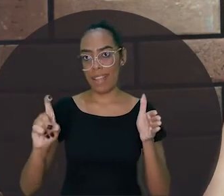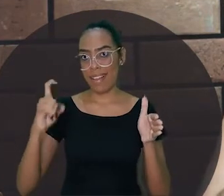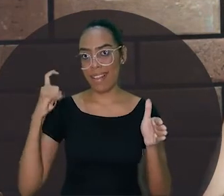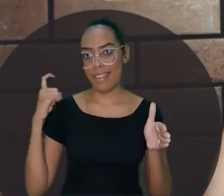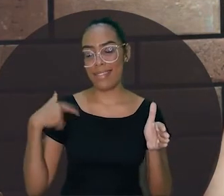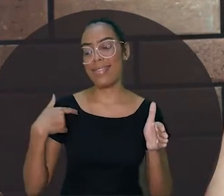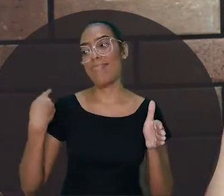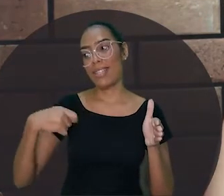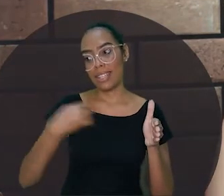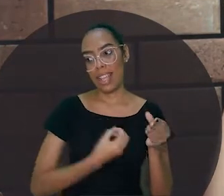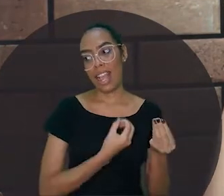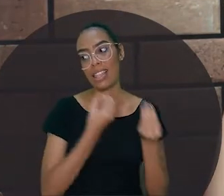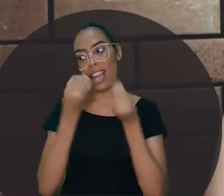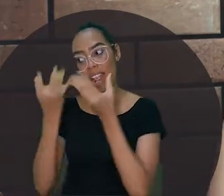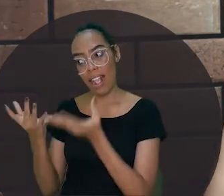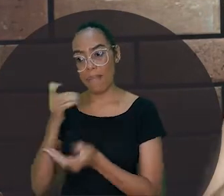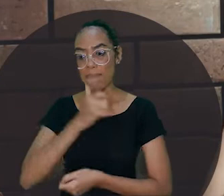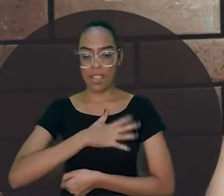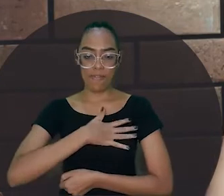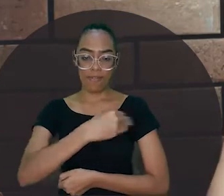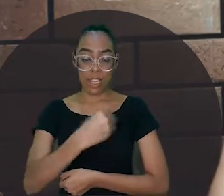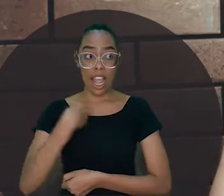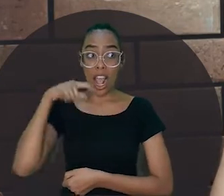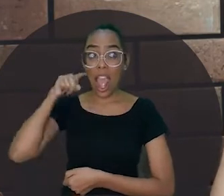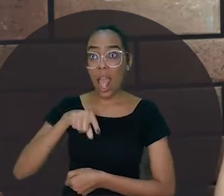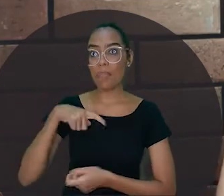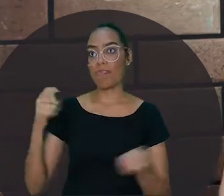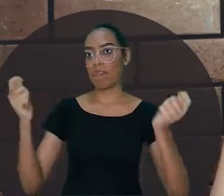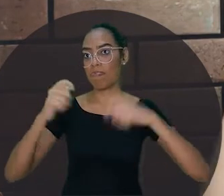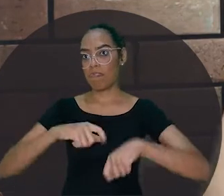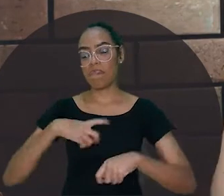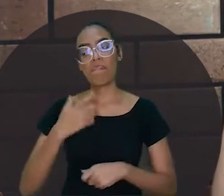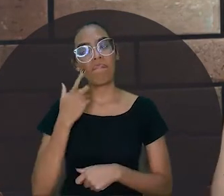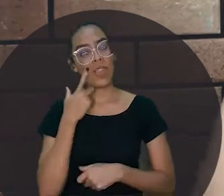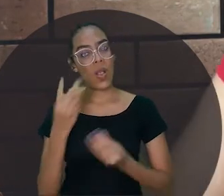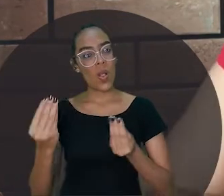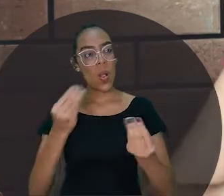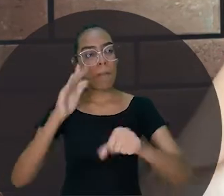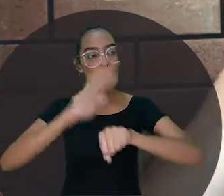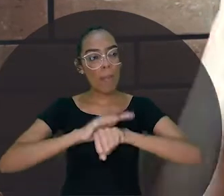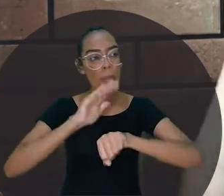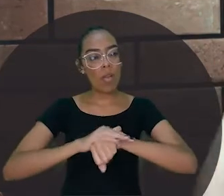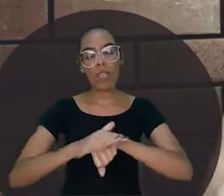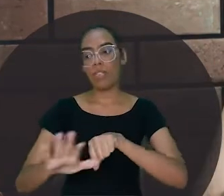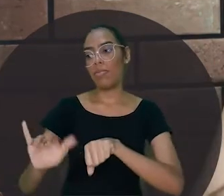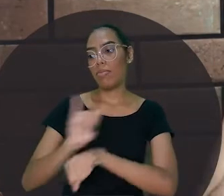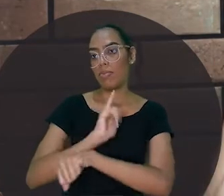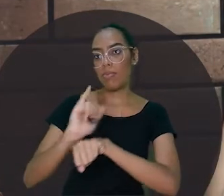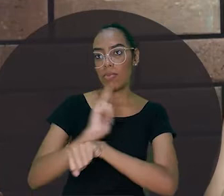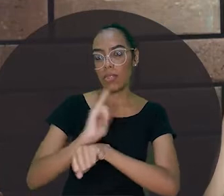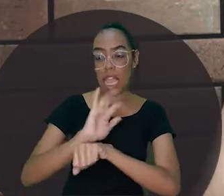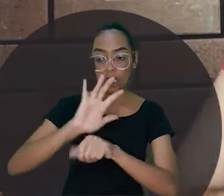antes de entregar a minha filha. somente ela pode fazer esse ritual para